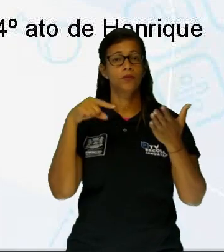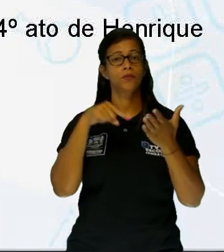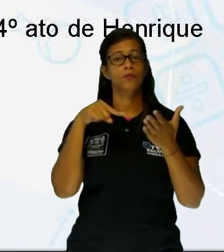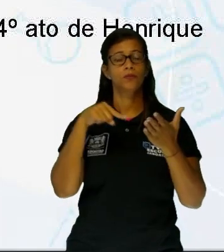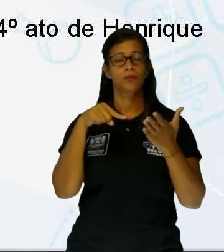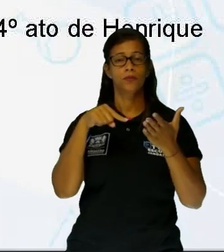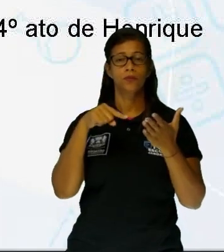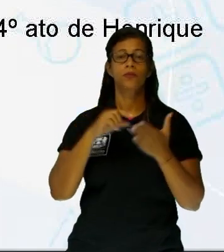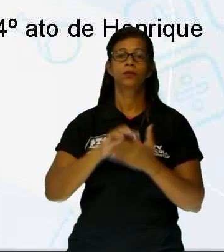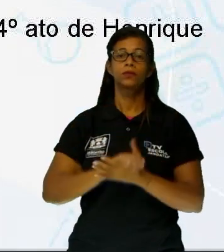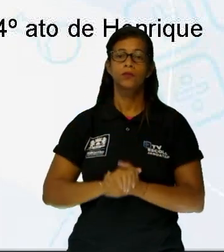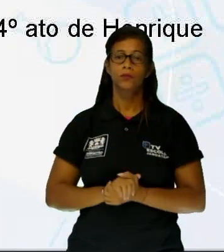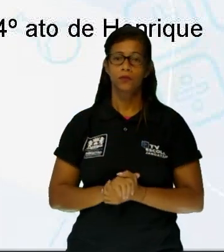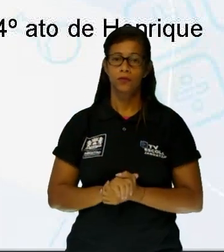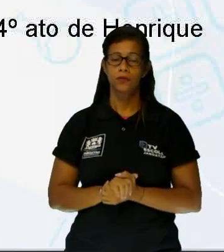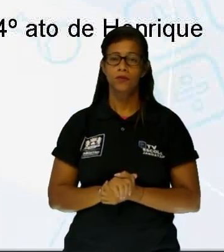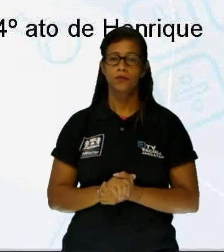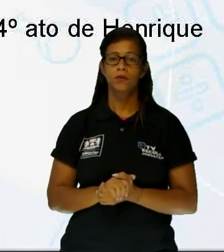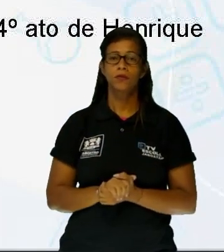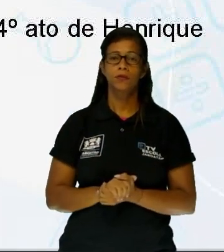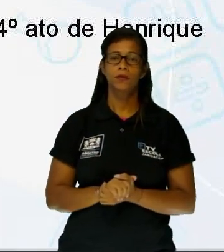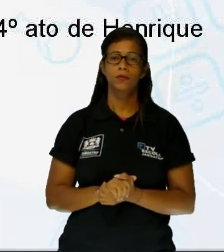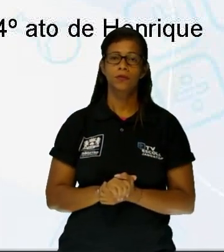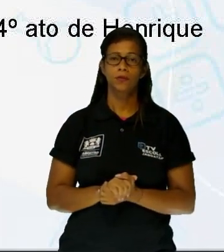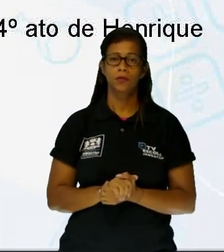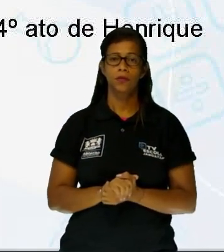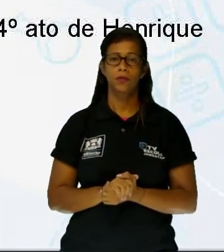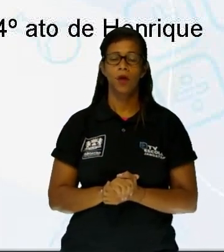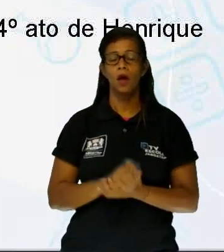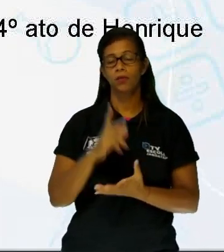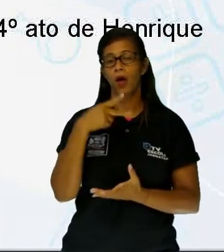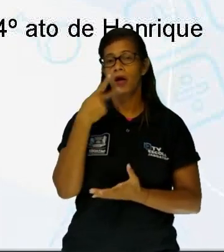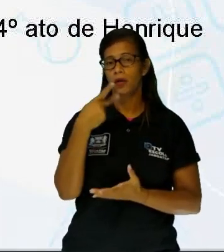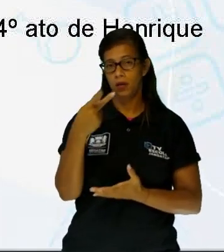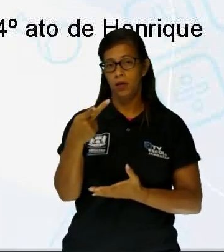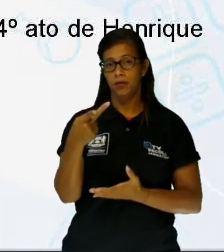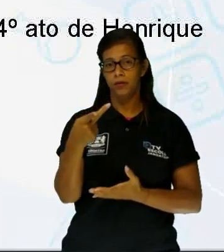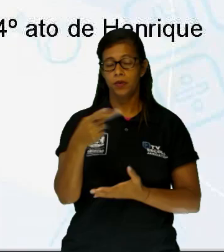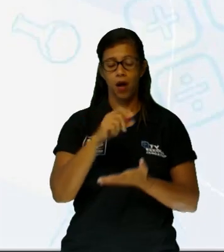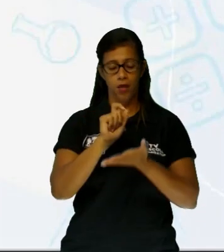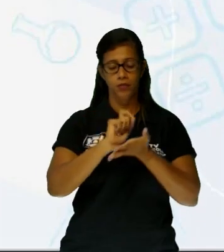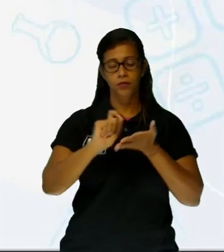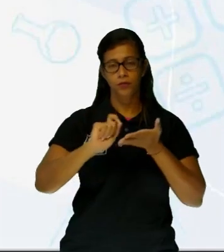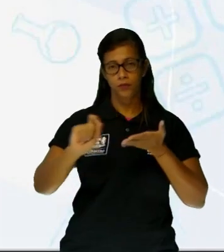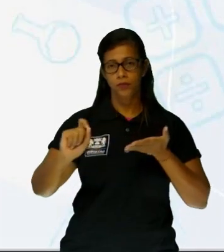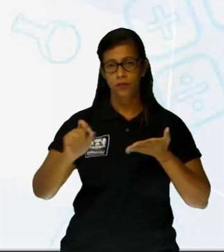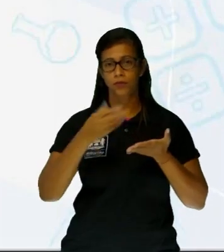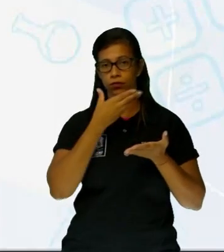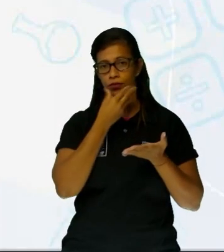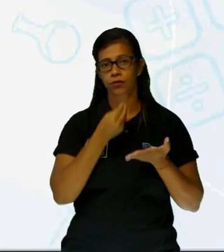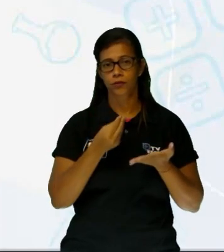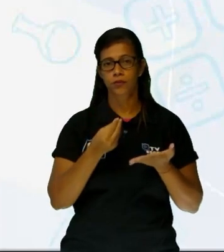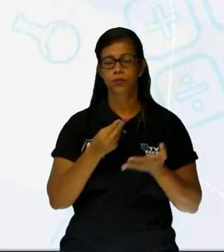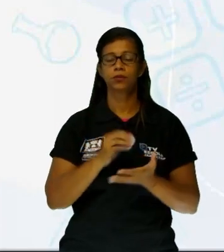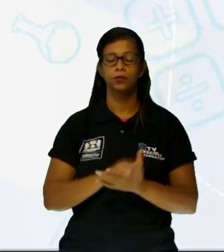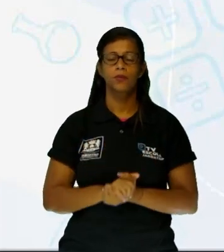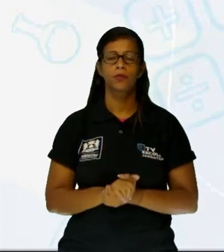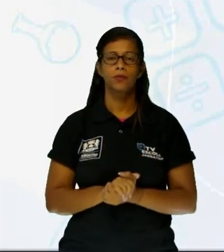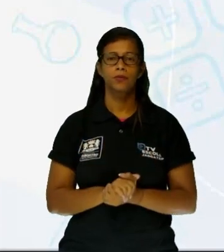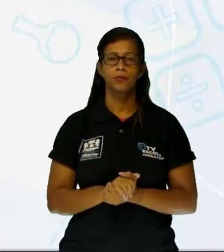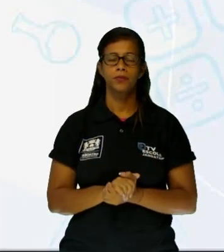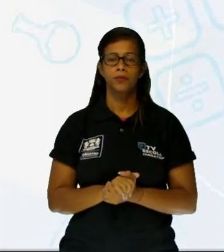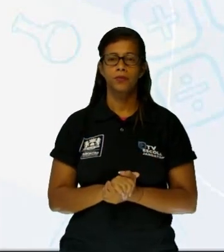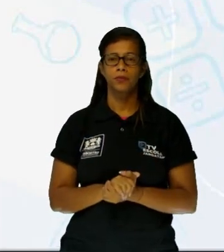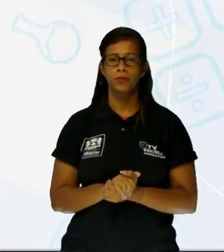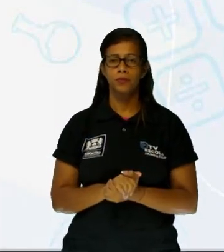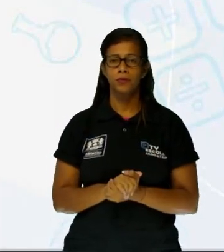alguém lembra o conselho que, no caso, seria a fala do Shakespeare, né? Do ato de Henrique VI. A gente volta agora para a questão. E a gente